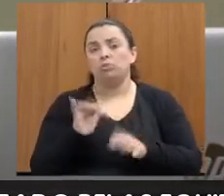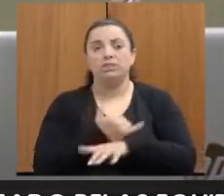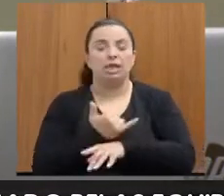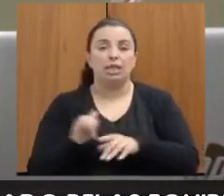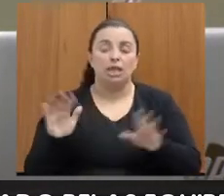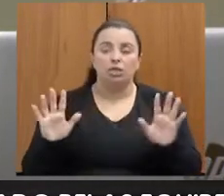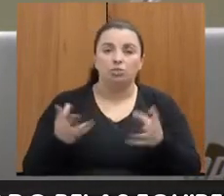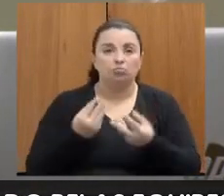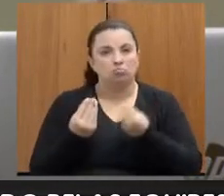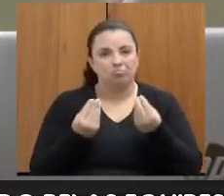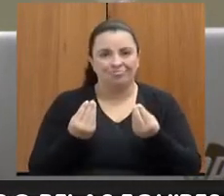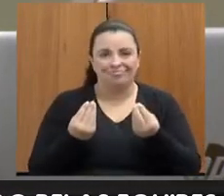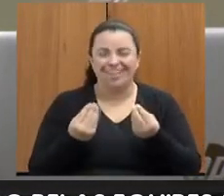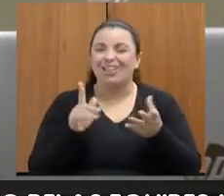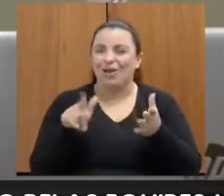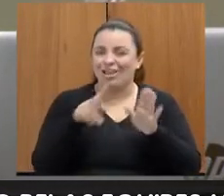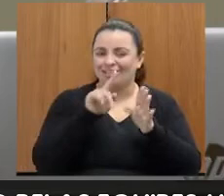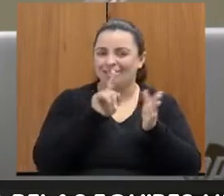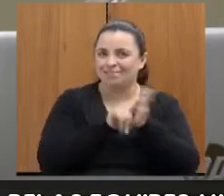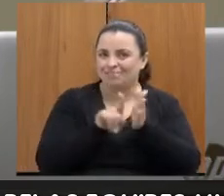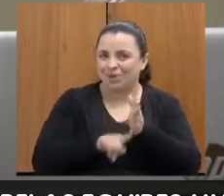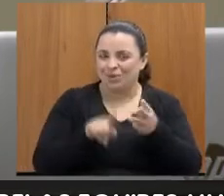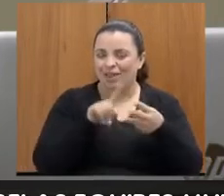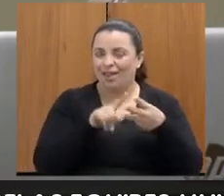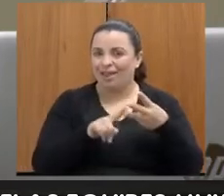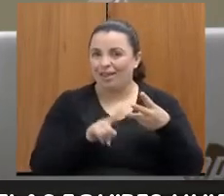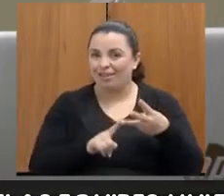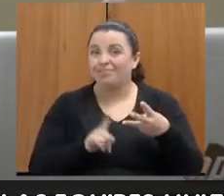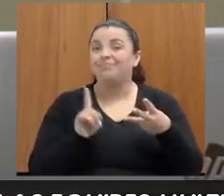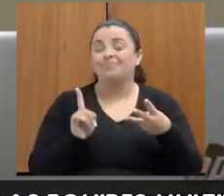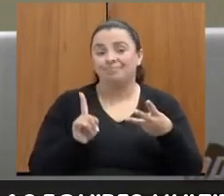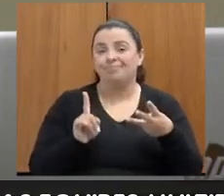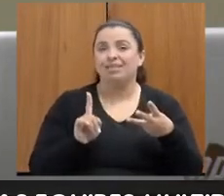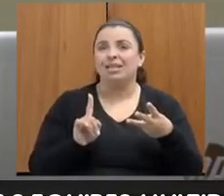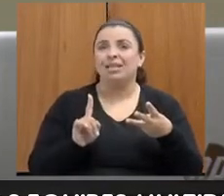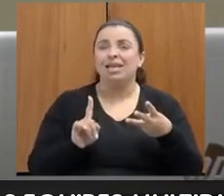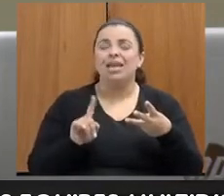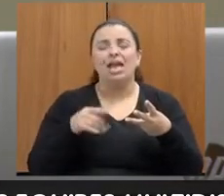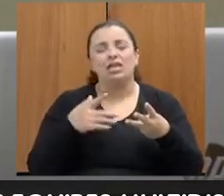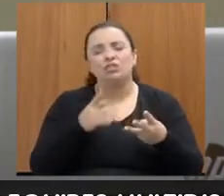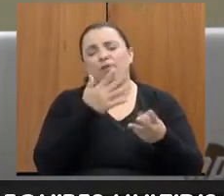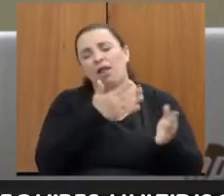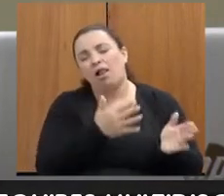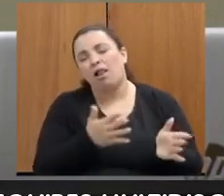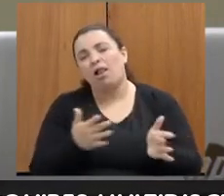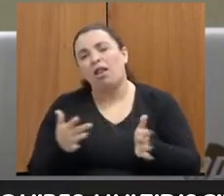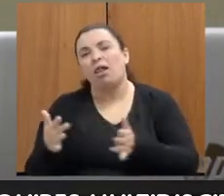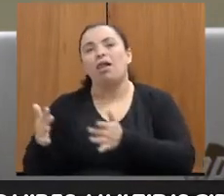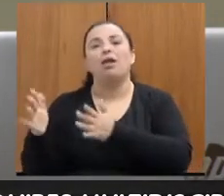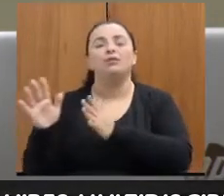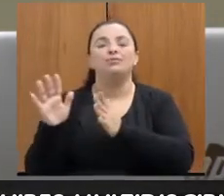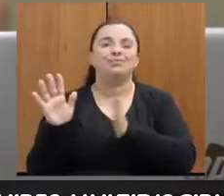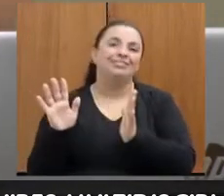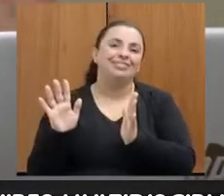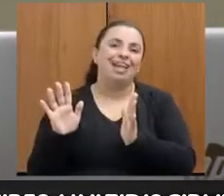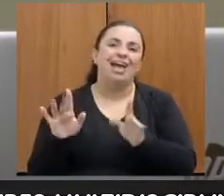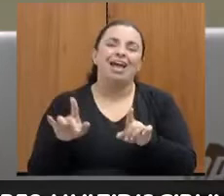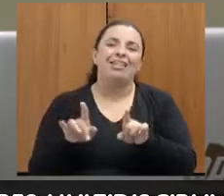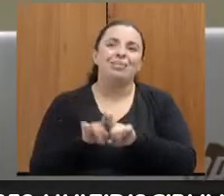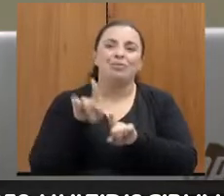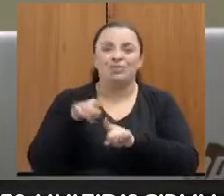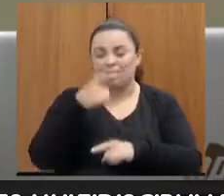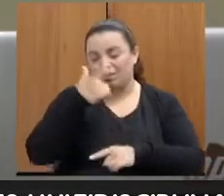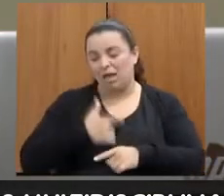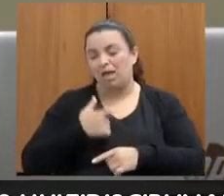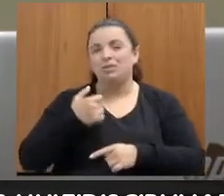perguntas para a gente poder centrar. E, à medida que a gente for passando aqui a palavra, eu gostaria que vocês também se apresentassem,